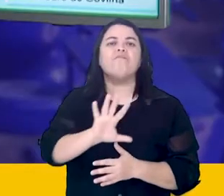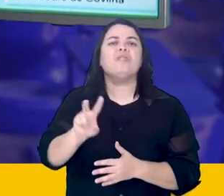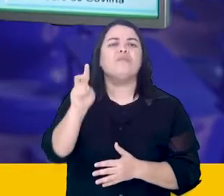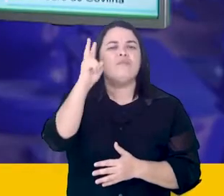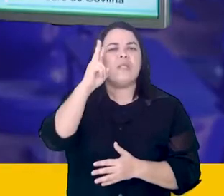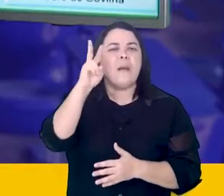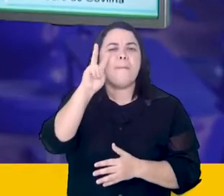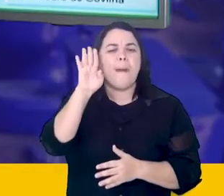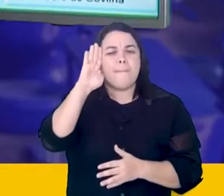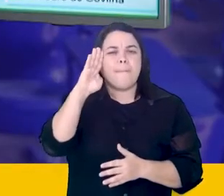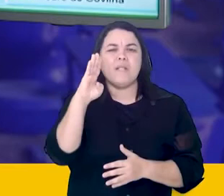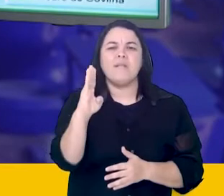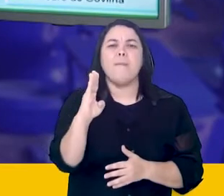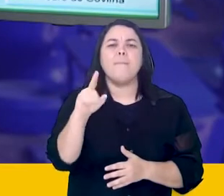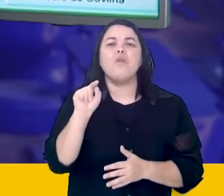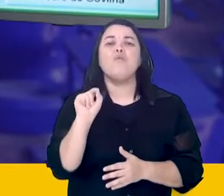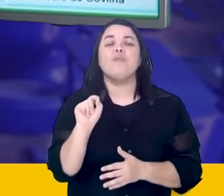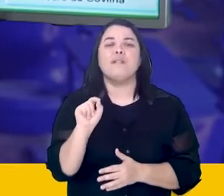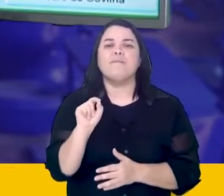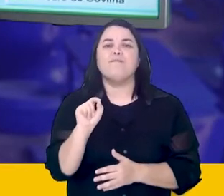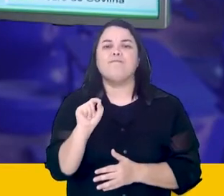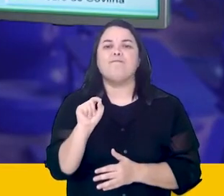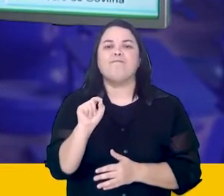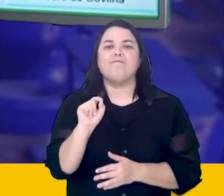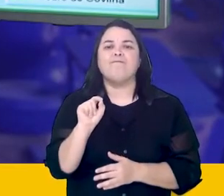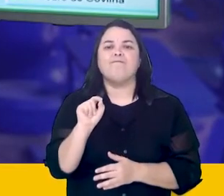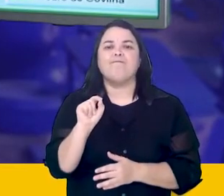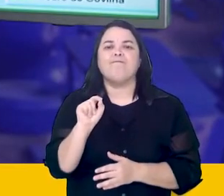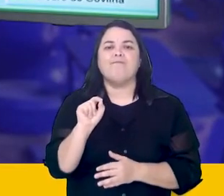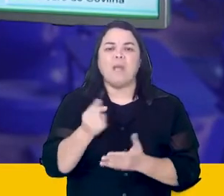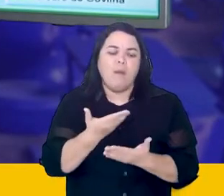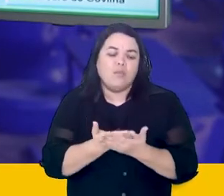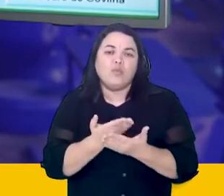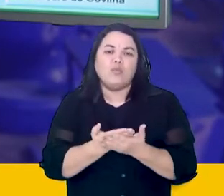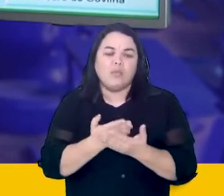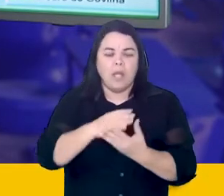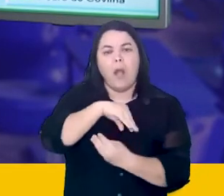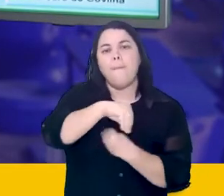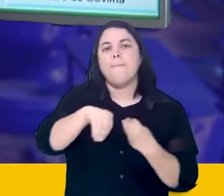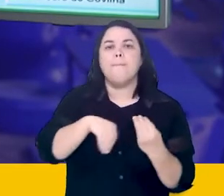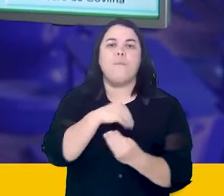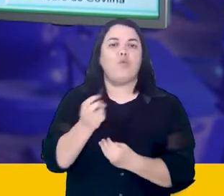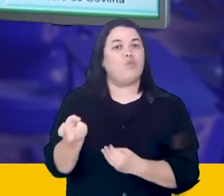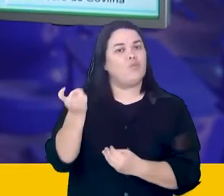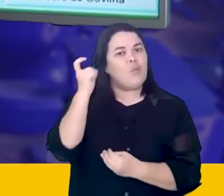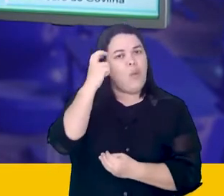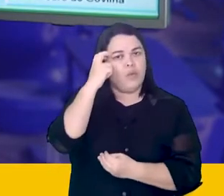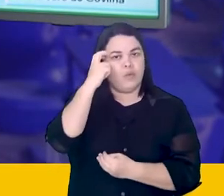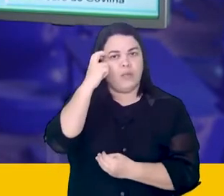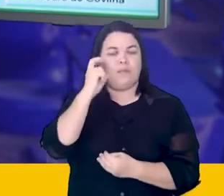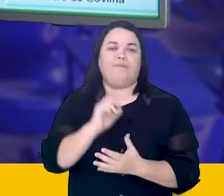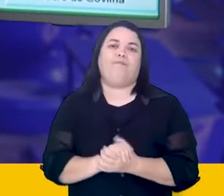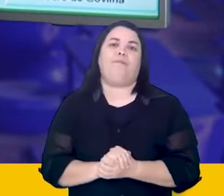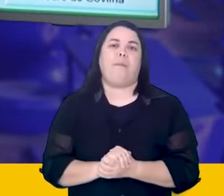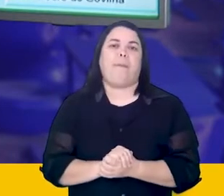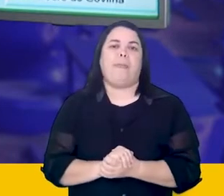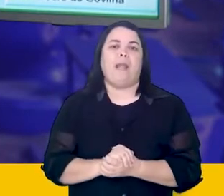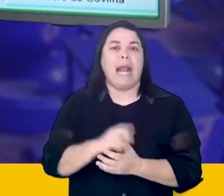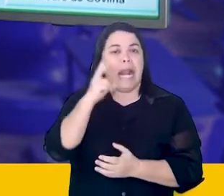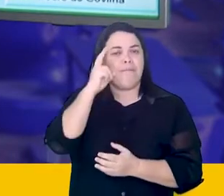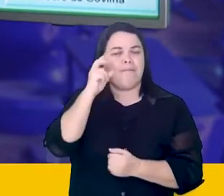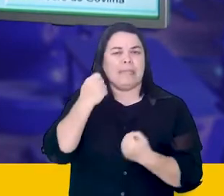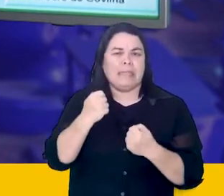aqui principalmente que estamos tratando desta mistura cultural. Vamos lembrar que